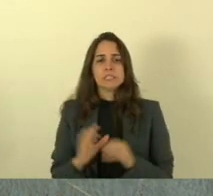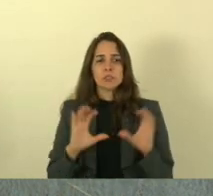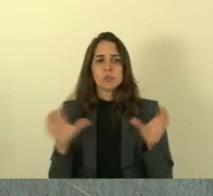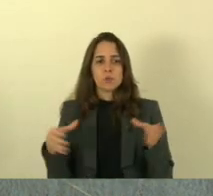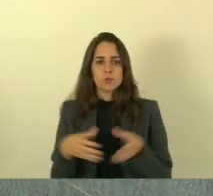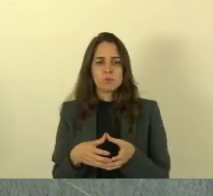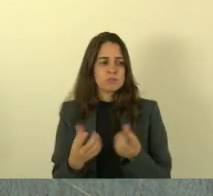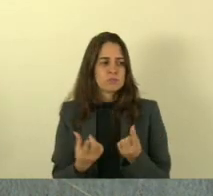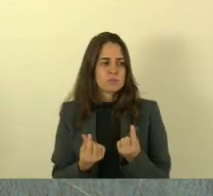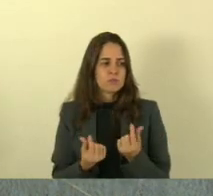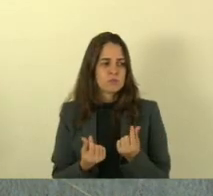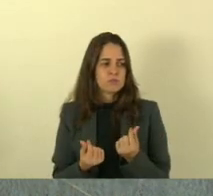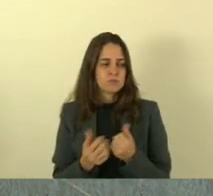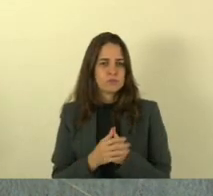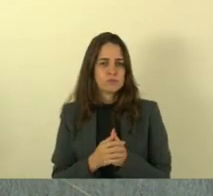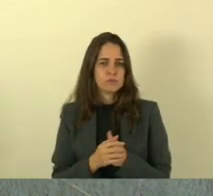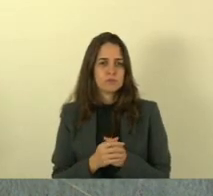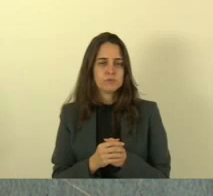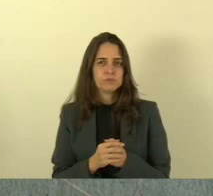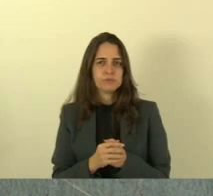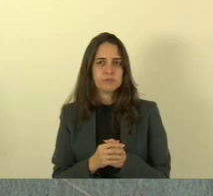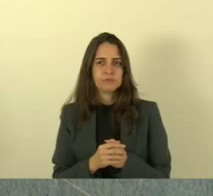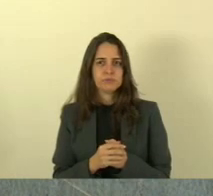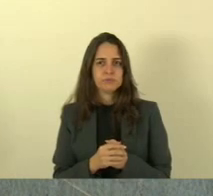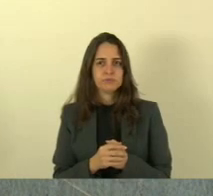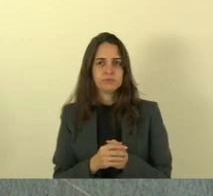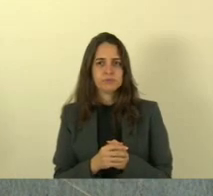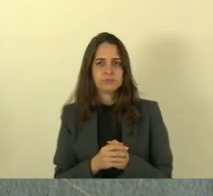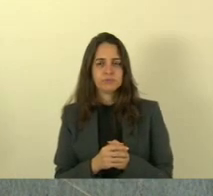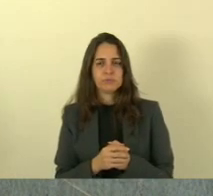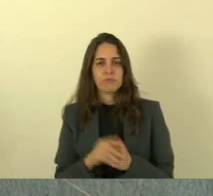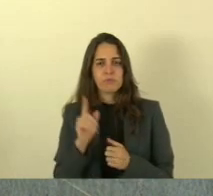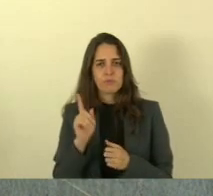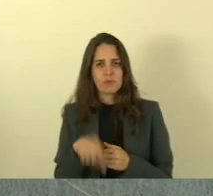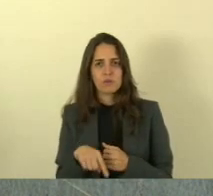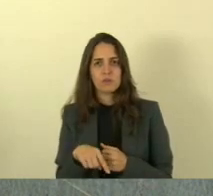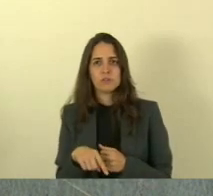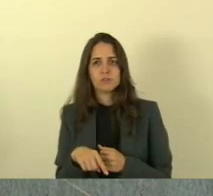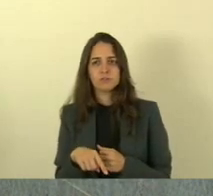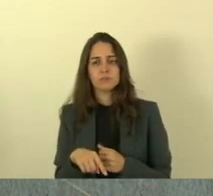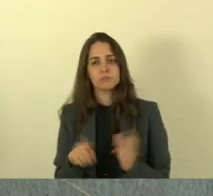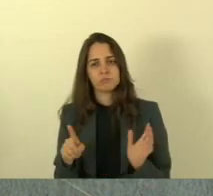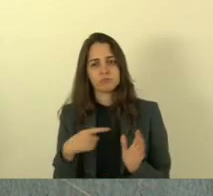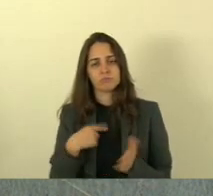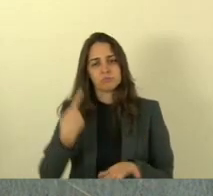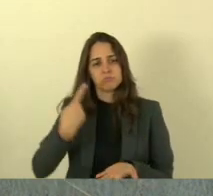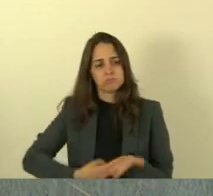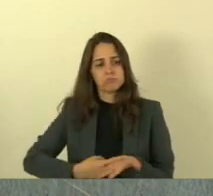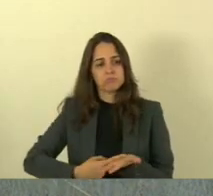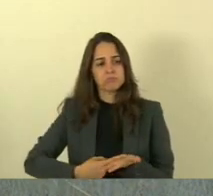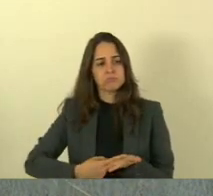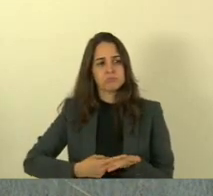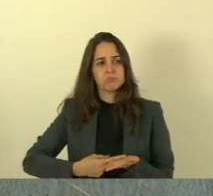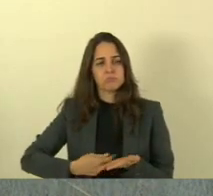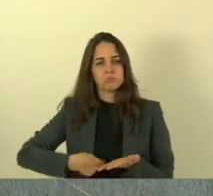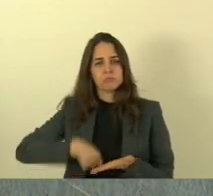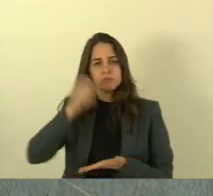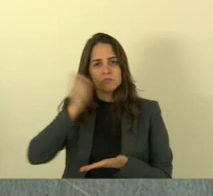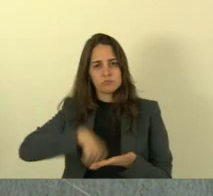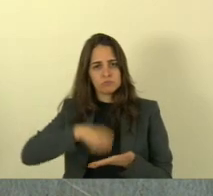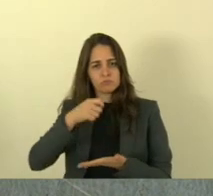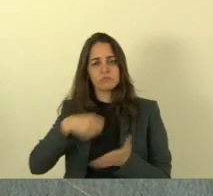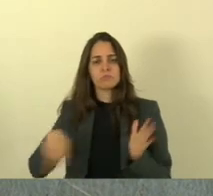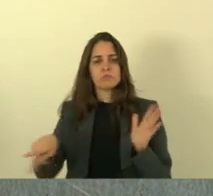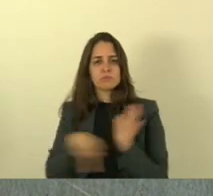nós acompanhamos o relatório eu como deputado coronel Helico mas me comprometi a assinar o destaque da emenda de vossa